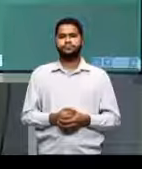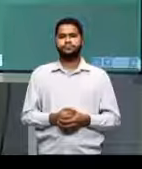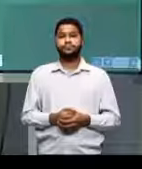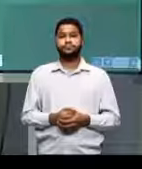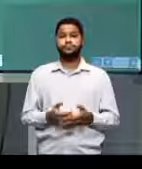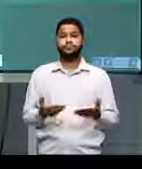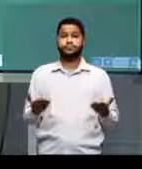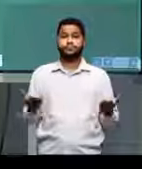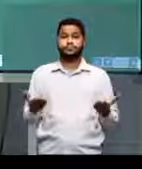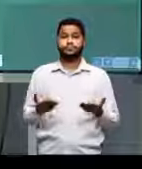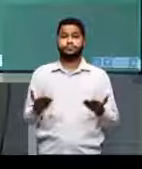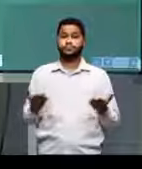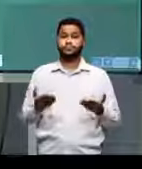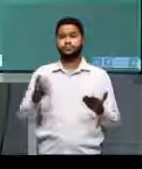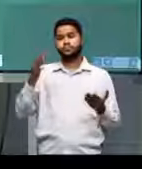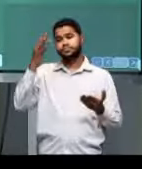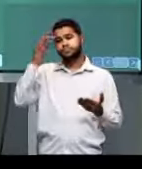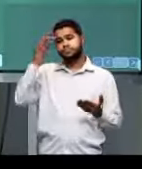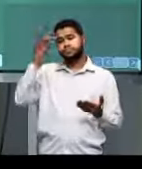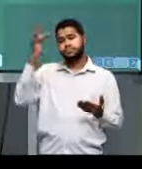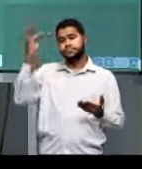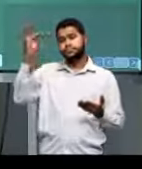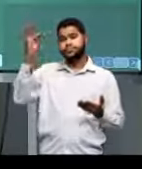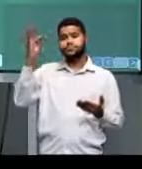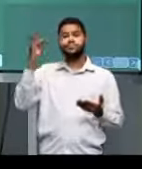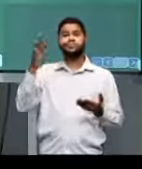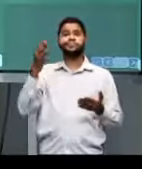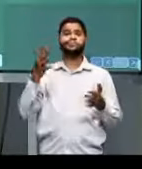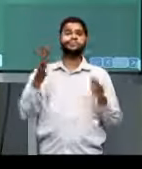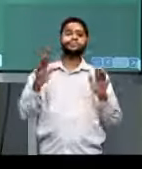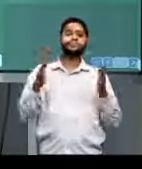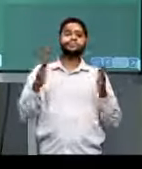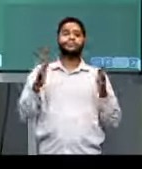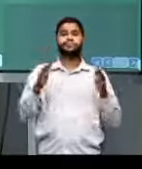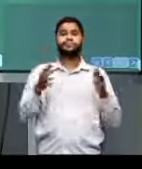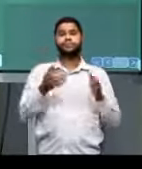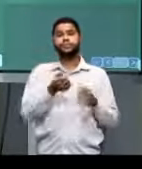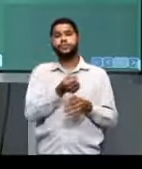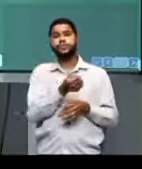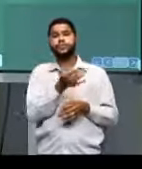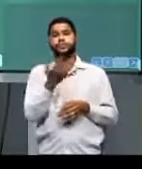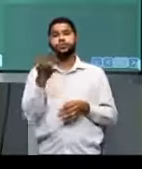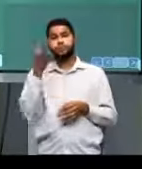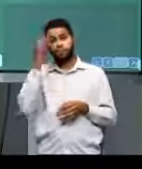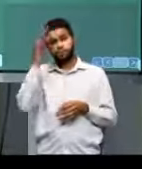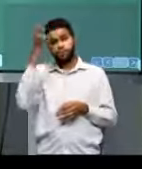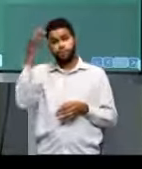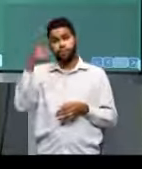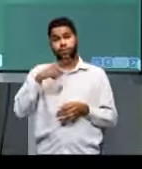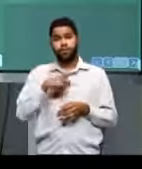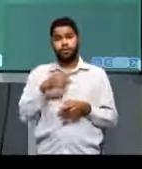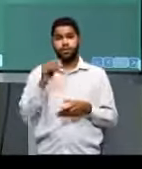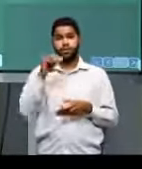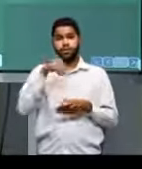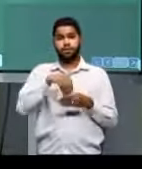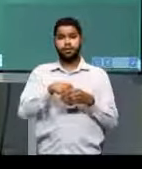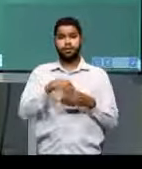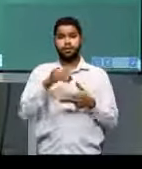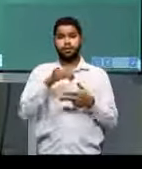Agora para a filosofia. Em média, quantas questões de filosofia caem no Enem, professor?